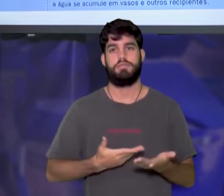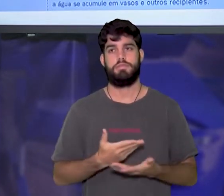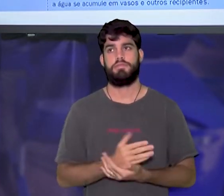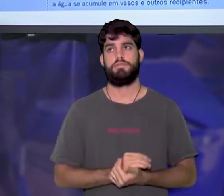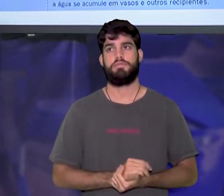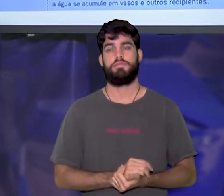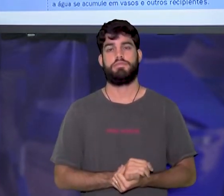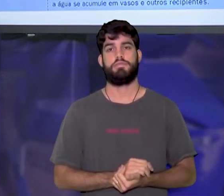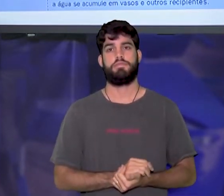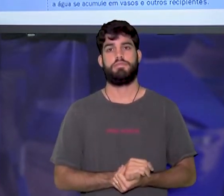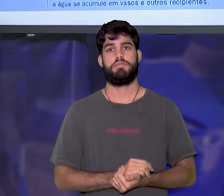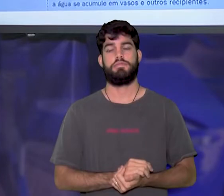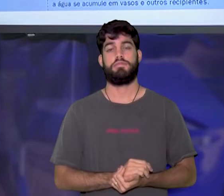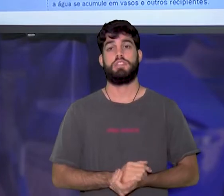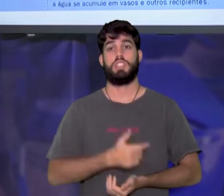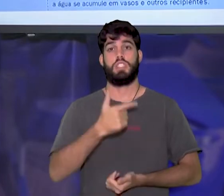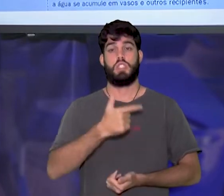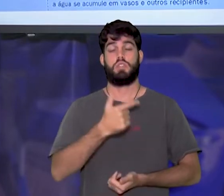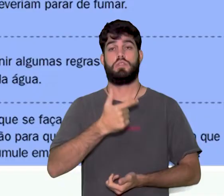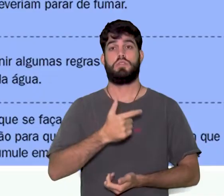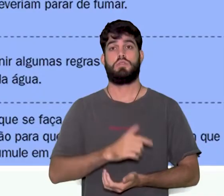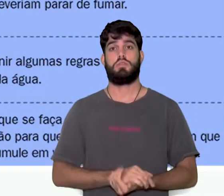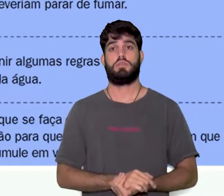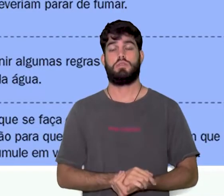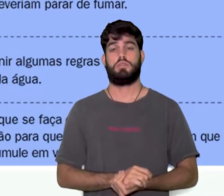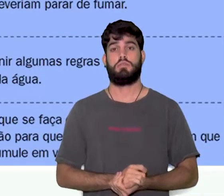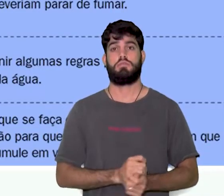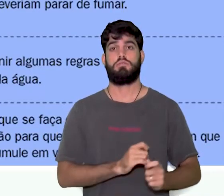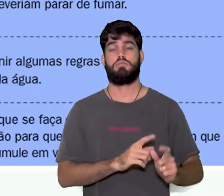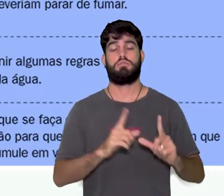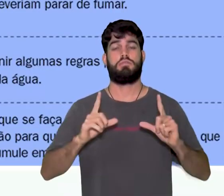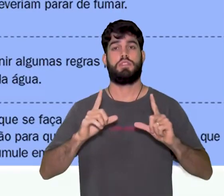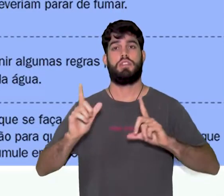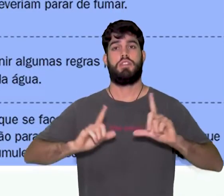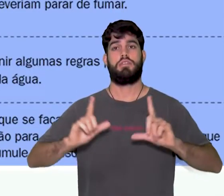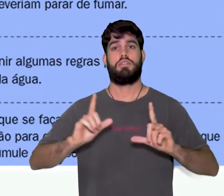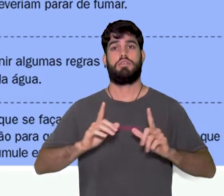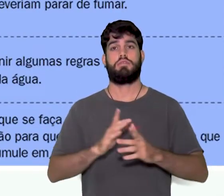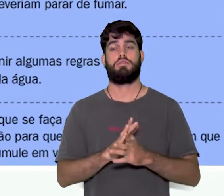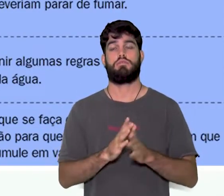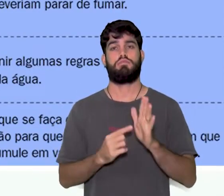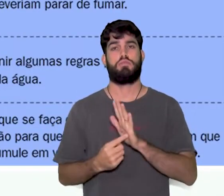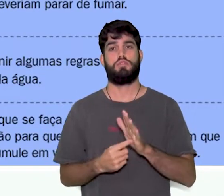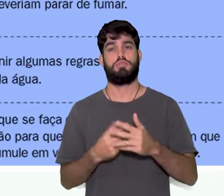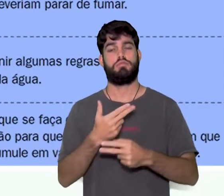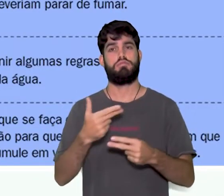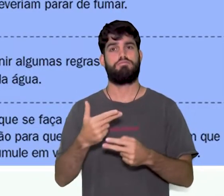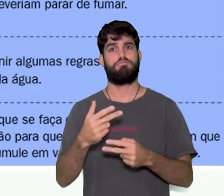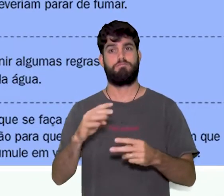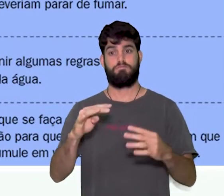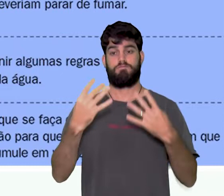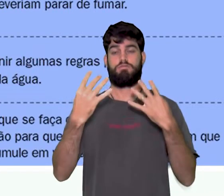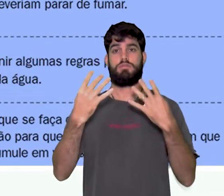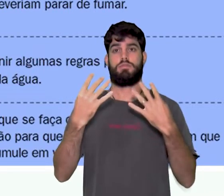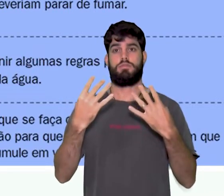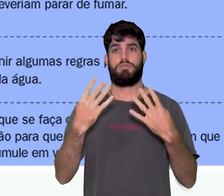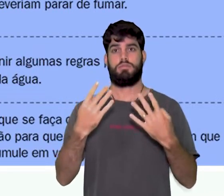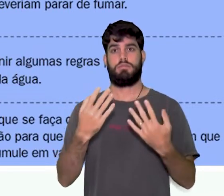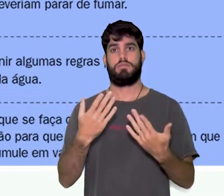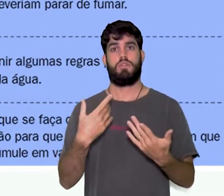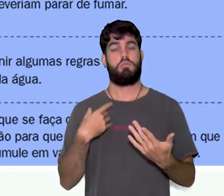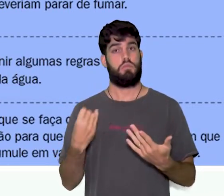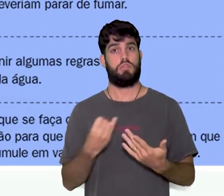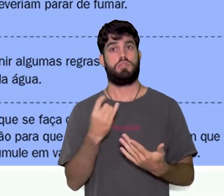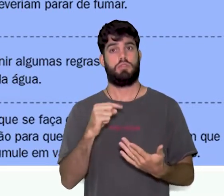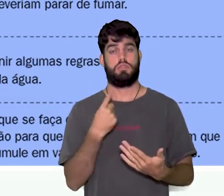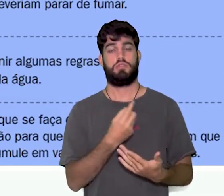certeza. No segundo diz, as propagandas mostram produtos atraentes, indispensáveis para a